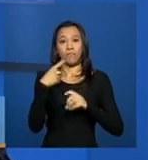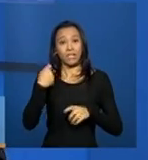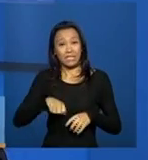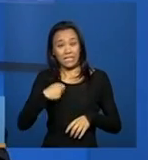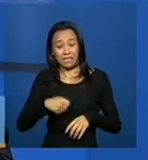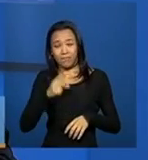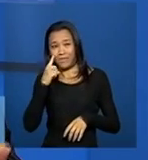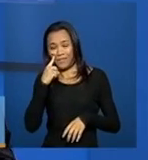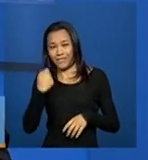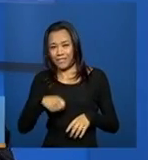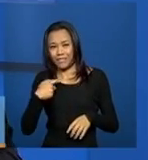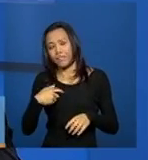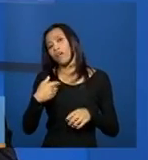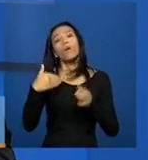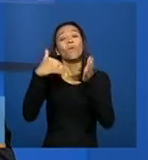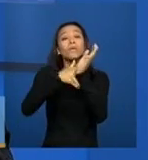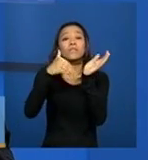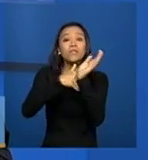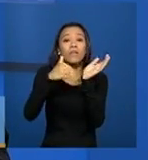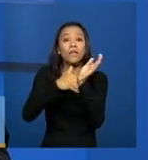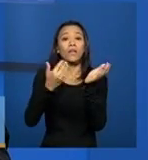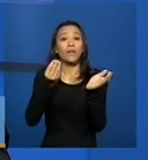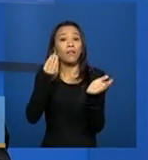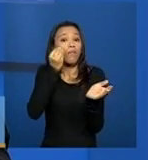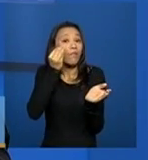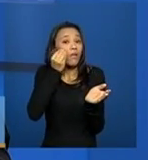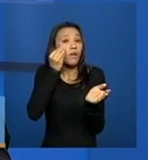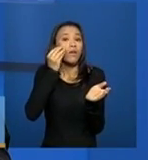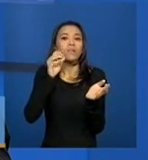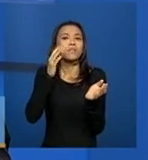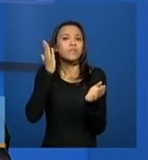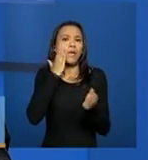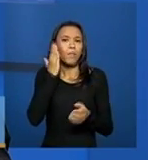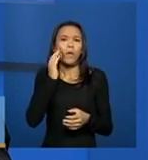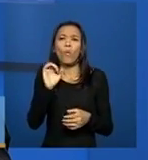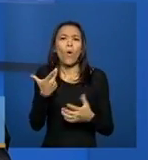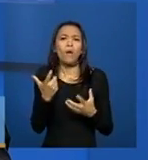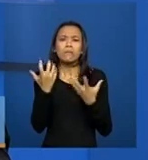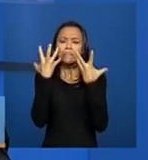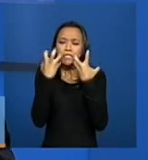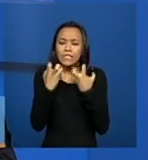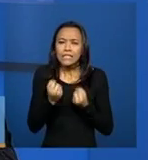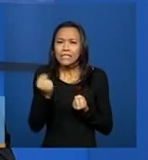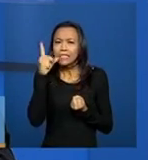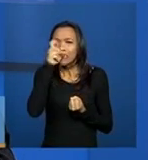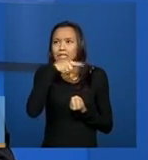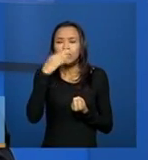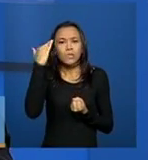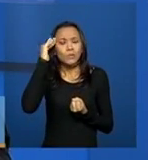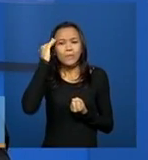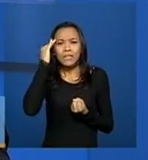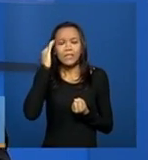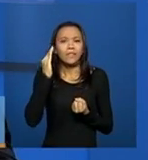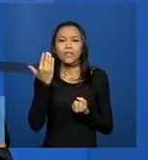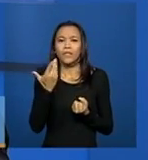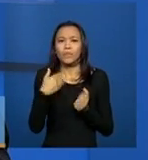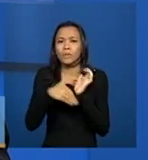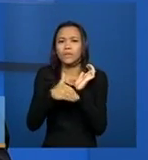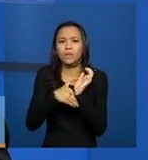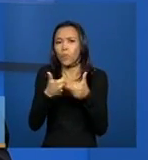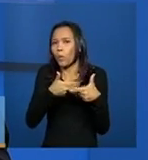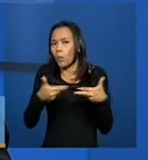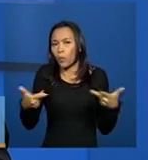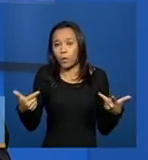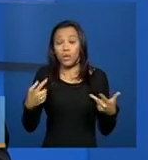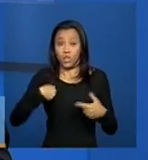senha teste, como se fosse o gestor, e verificar qual a dificuldade dele. Ou então, até mesmo, simplesmente, no nosso olhar crítico, né,